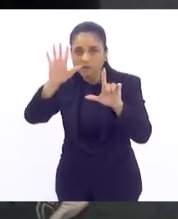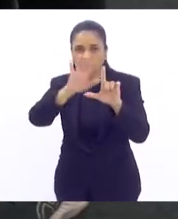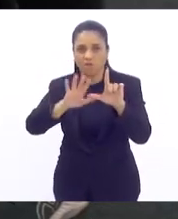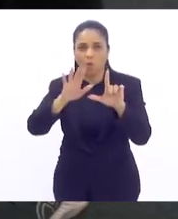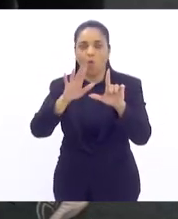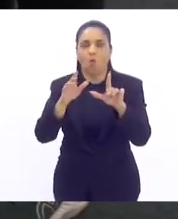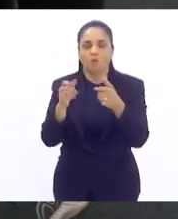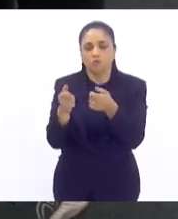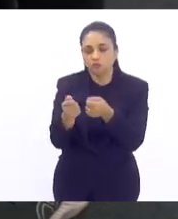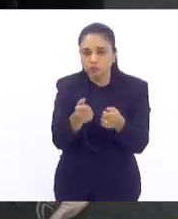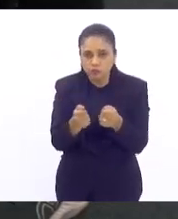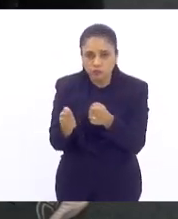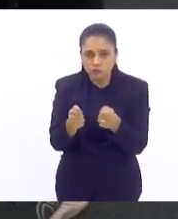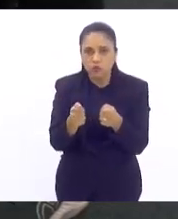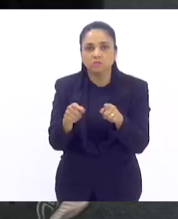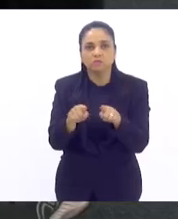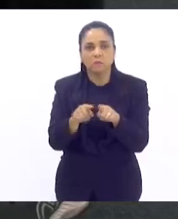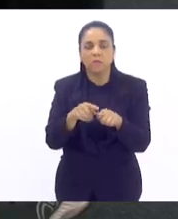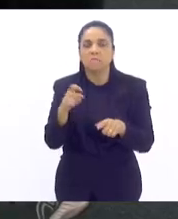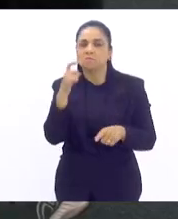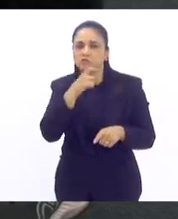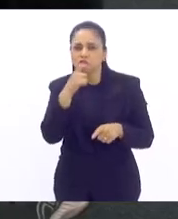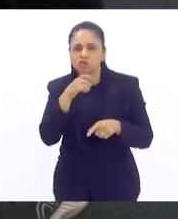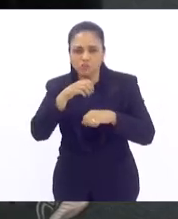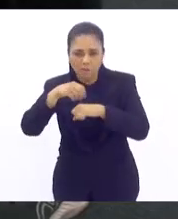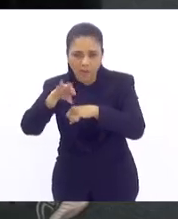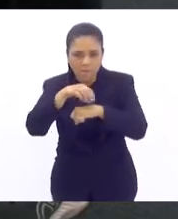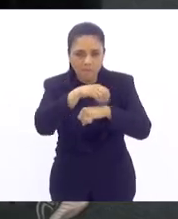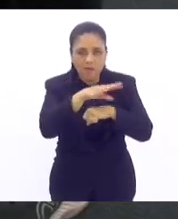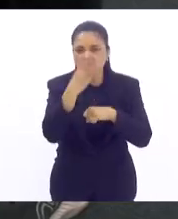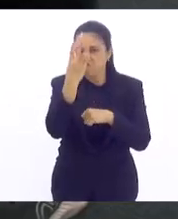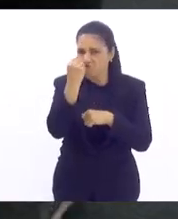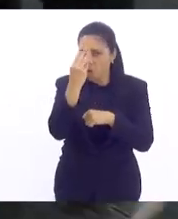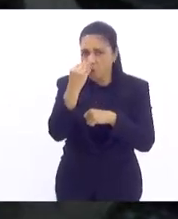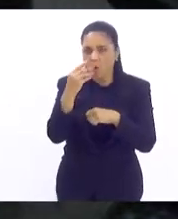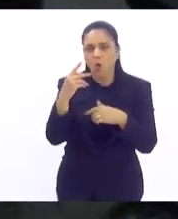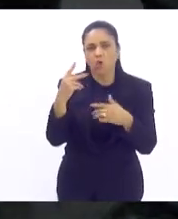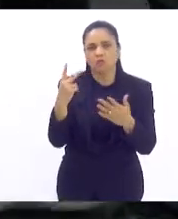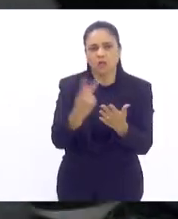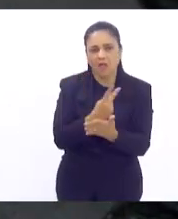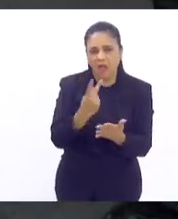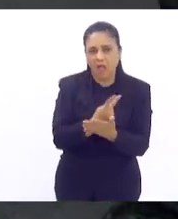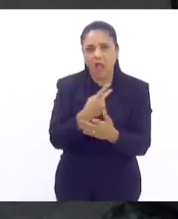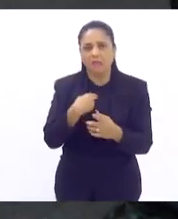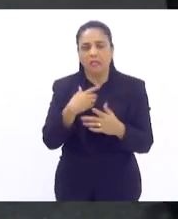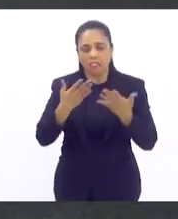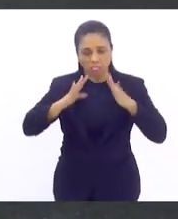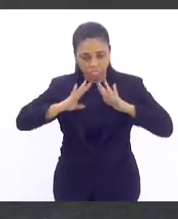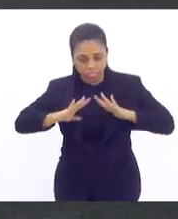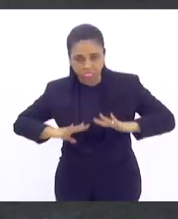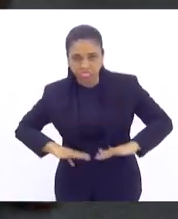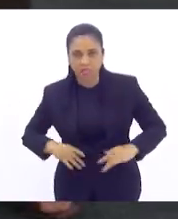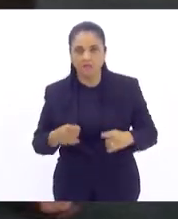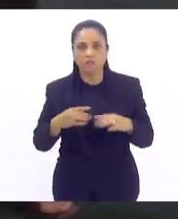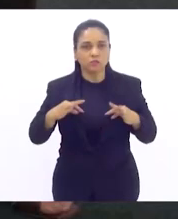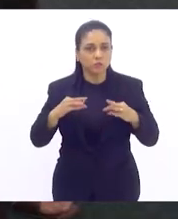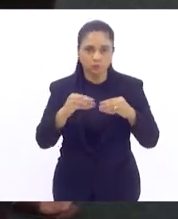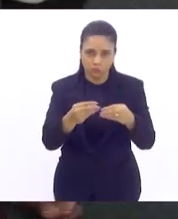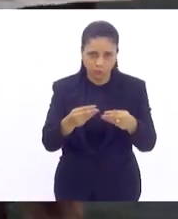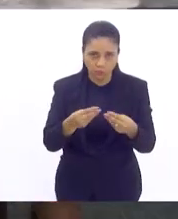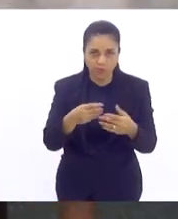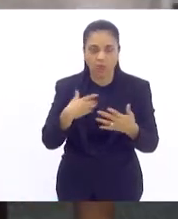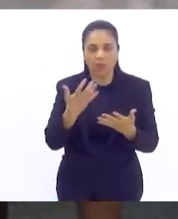espalham mentiras, calúnias, fotos constrangedoras, humilhações e ameaças, tudo em busca de likes.